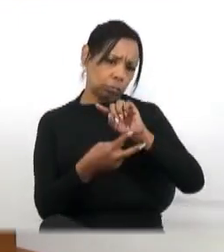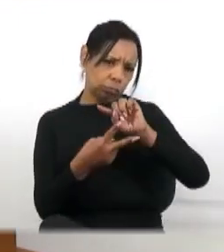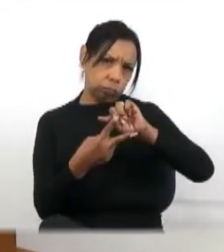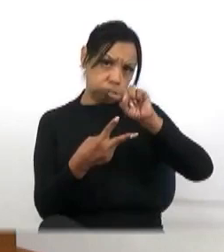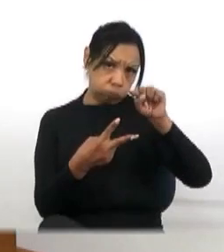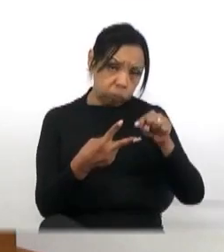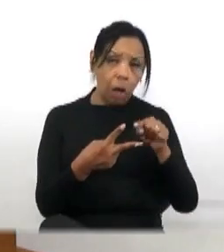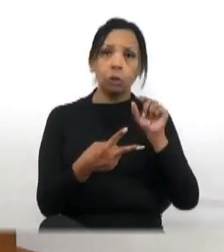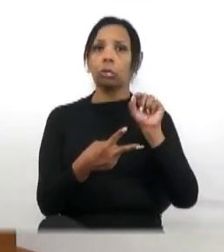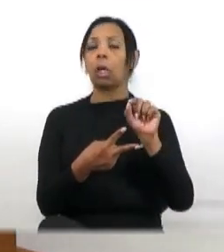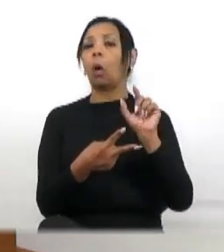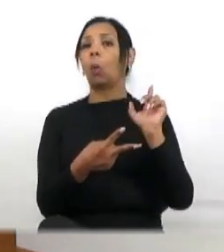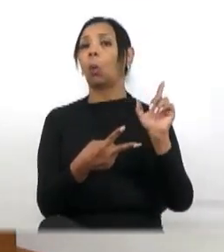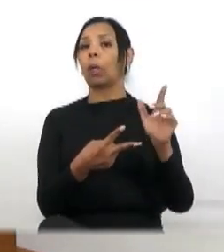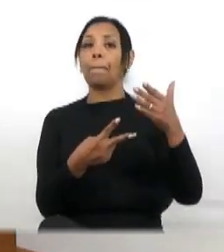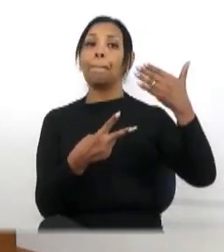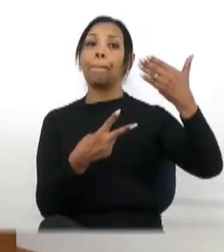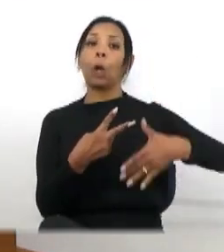a comprovação